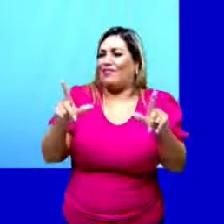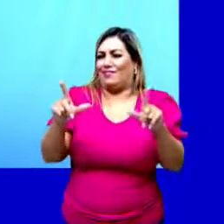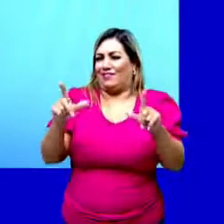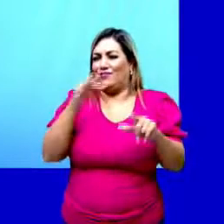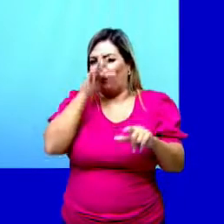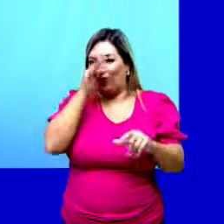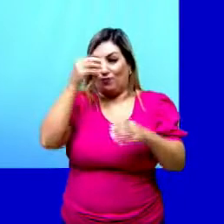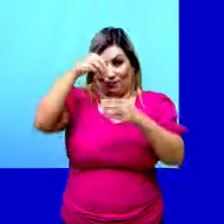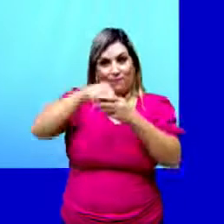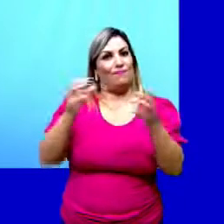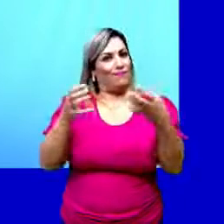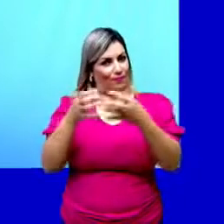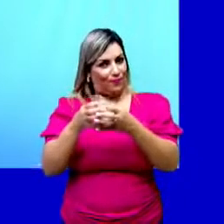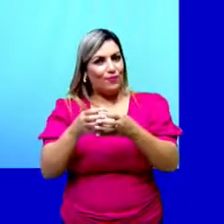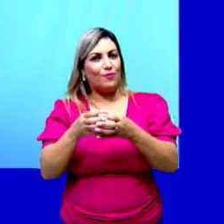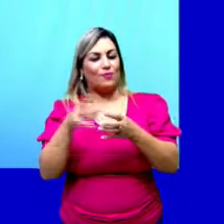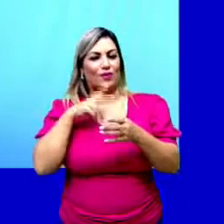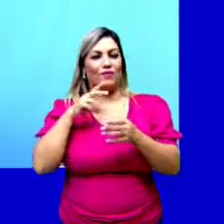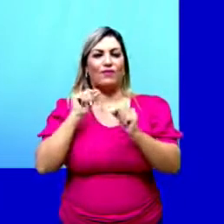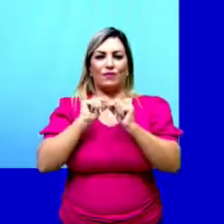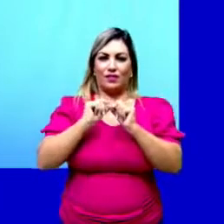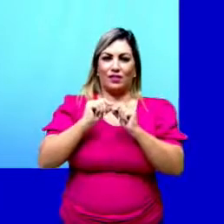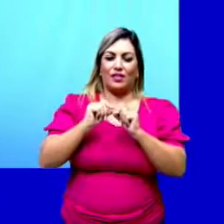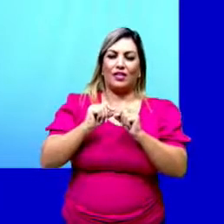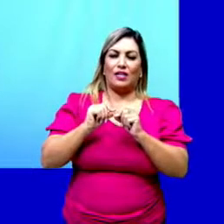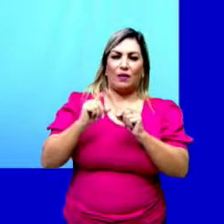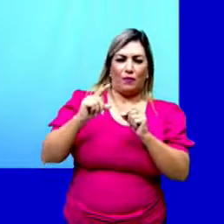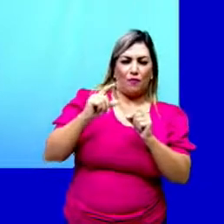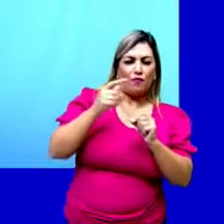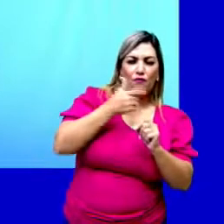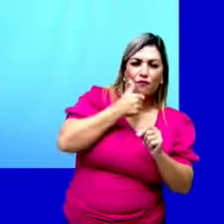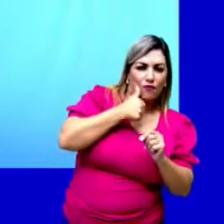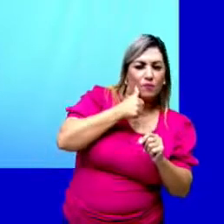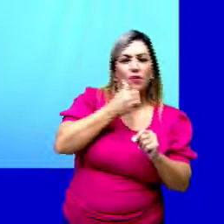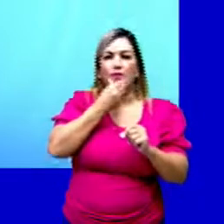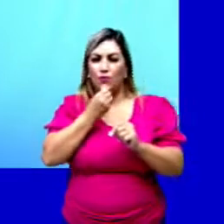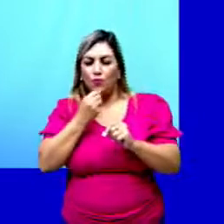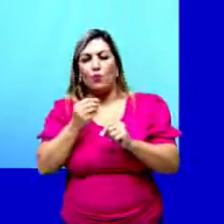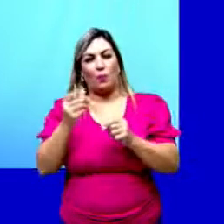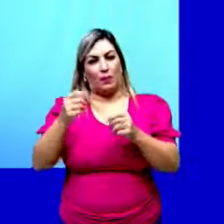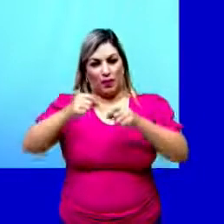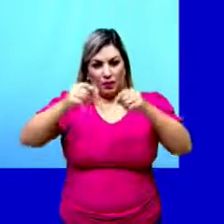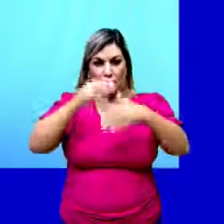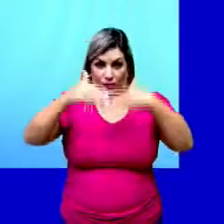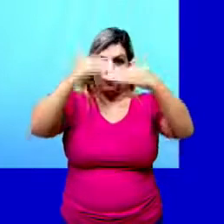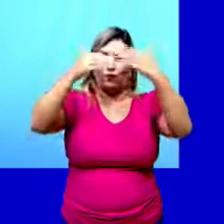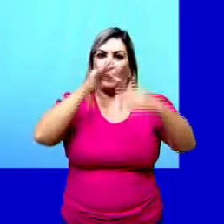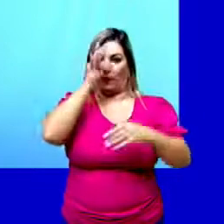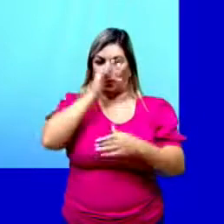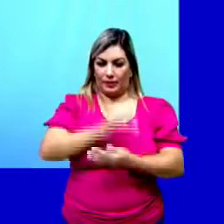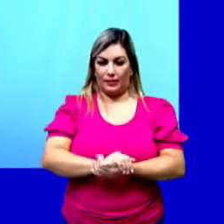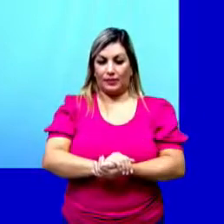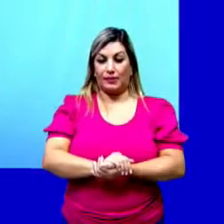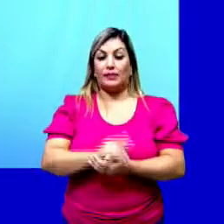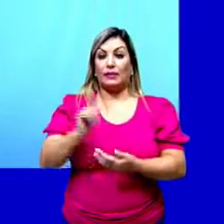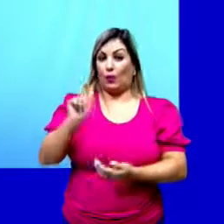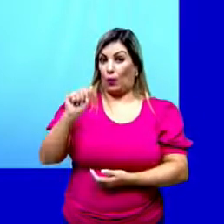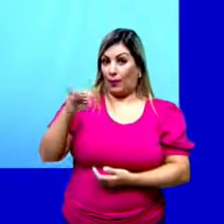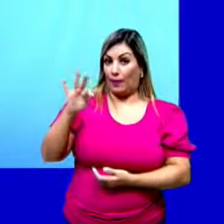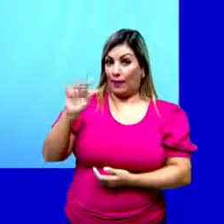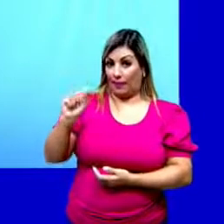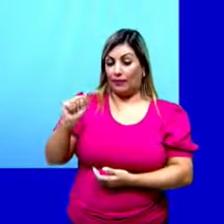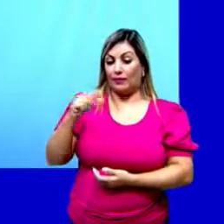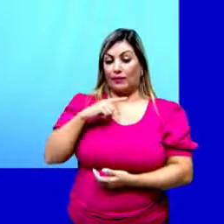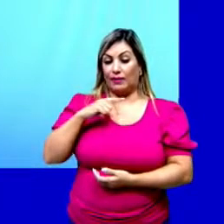Presentes nesse grupo e que vão produzir os gametas masculinos e femininos. Só que o gameta masculino das